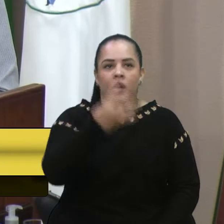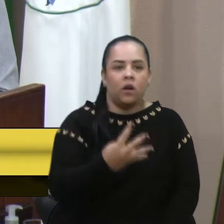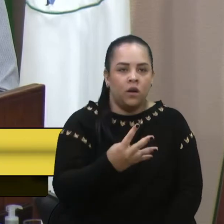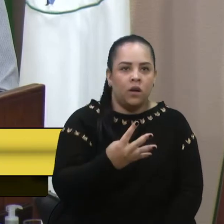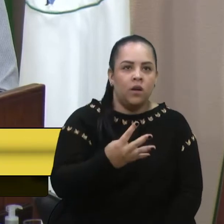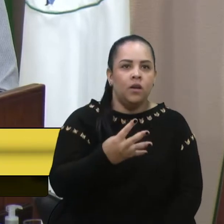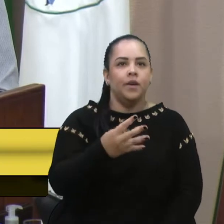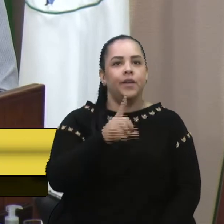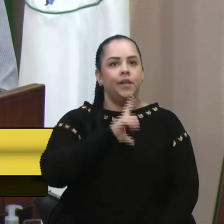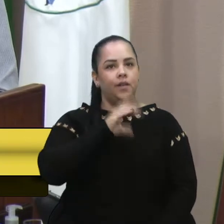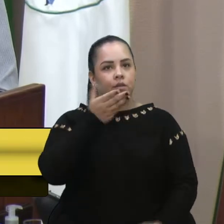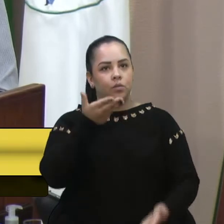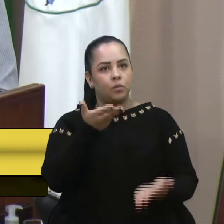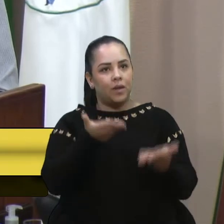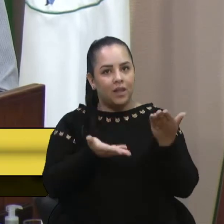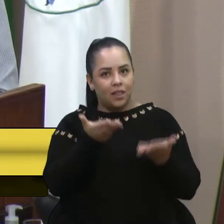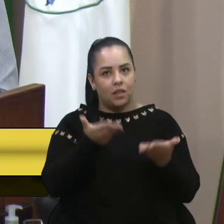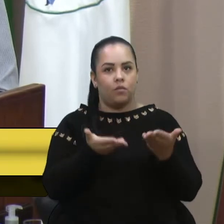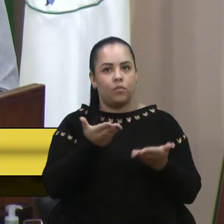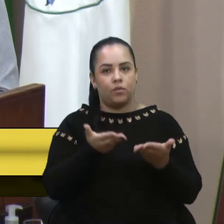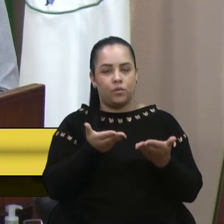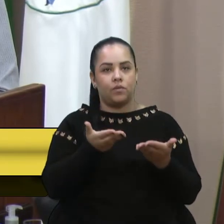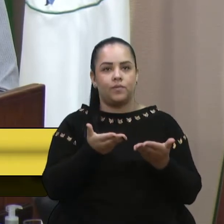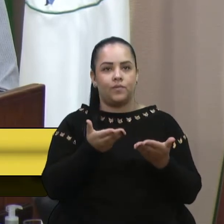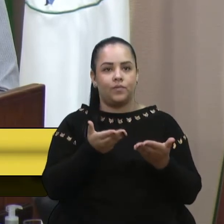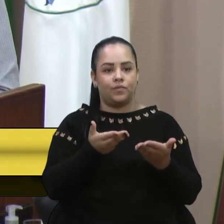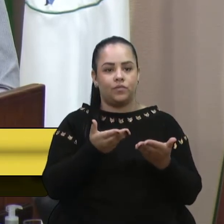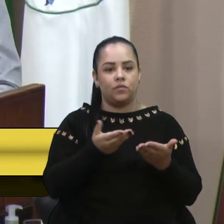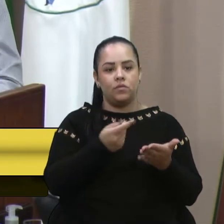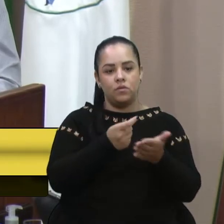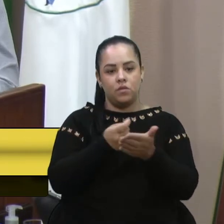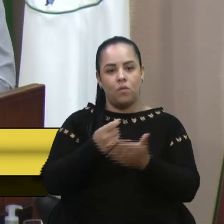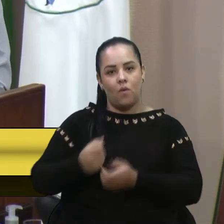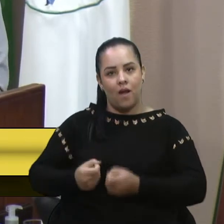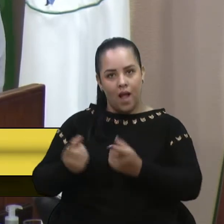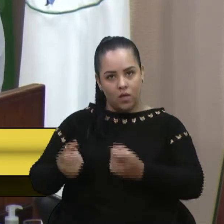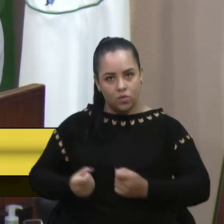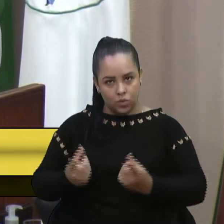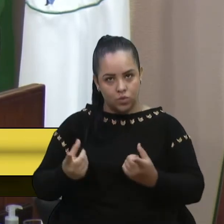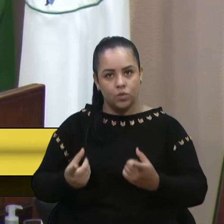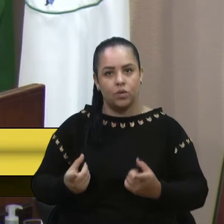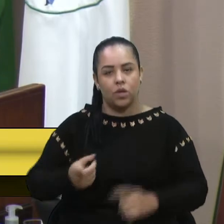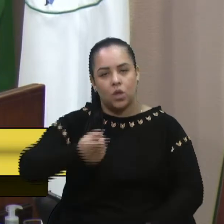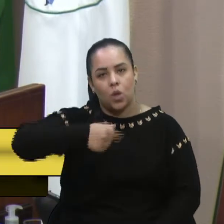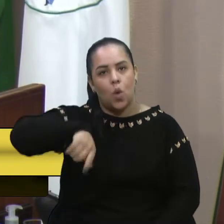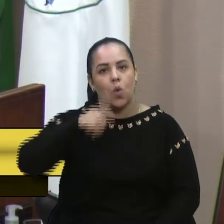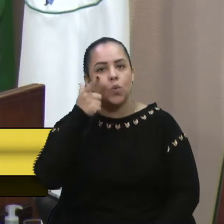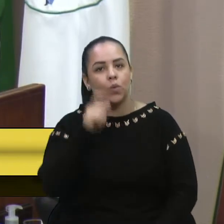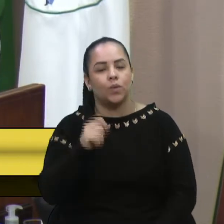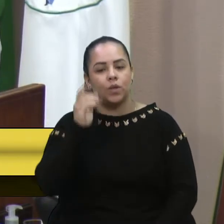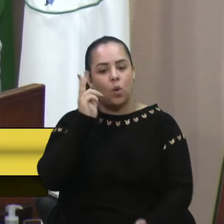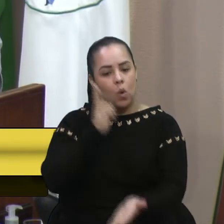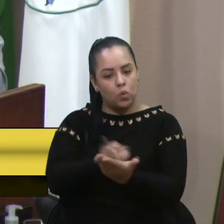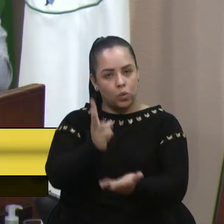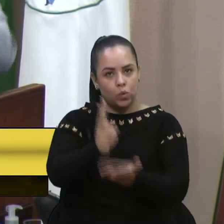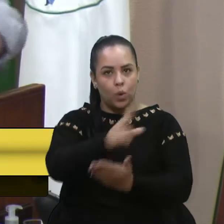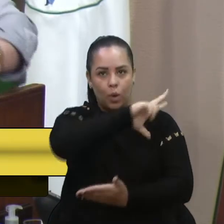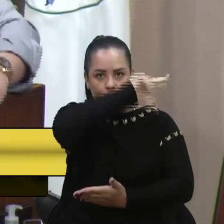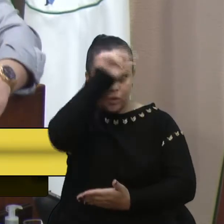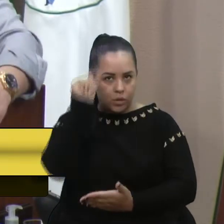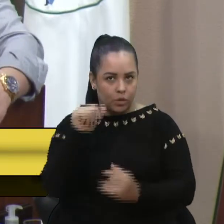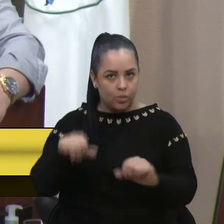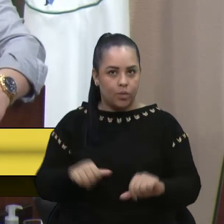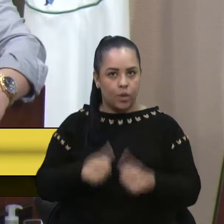equilibrar as nossas contas, não vereador Cadore? E assim, a gente possa tocar o nosso município da melhor forma possível, onde já